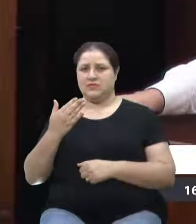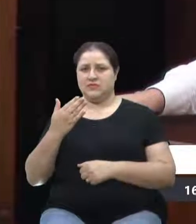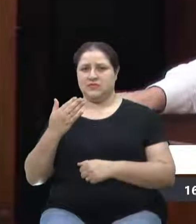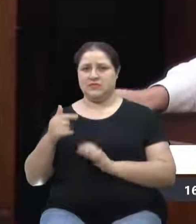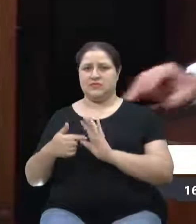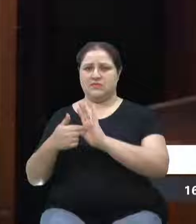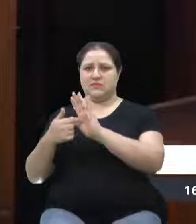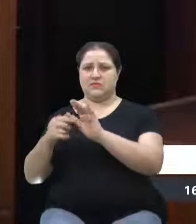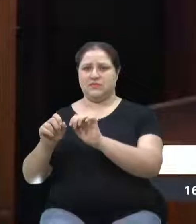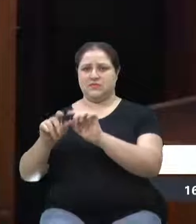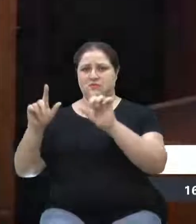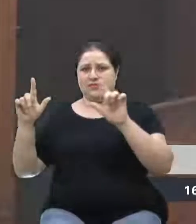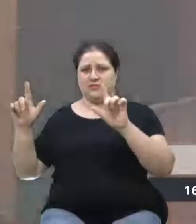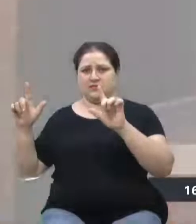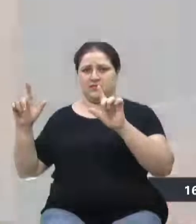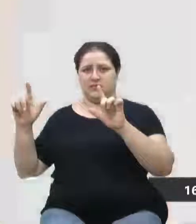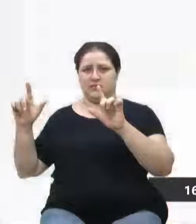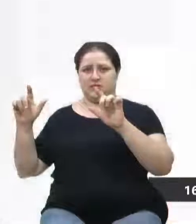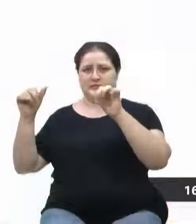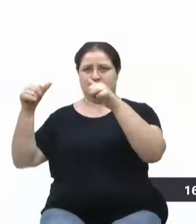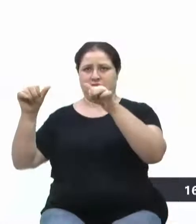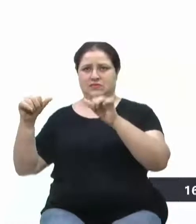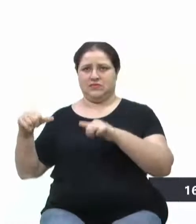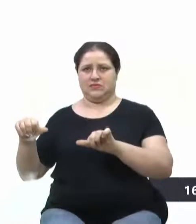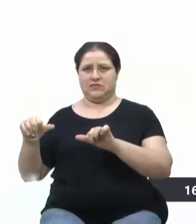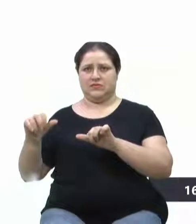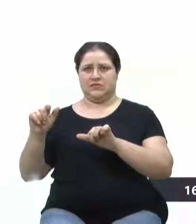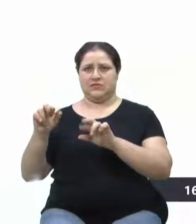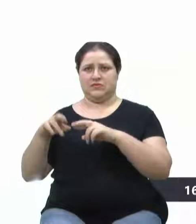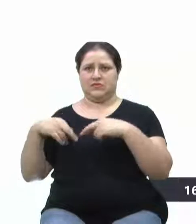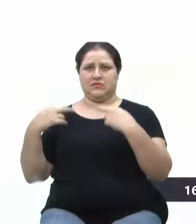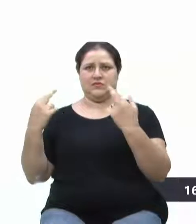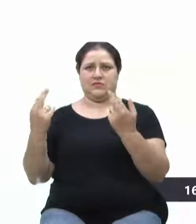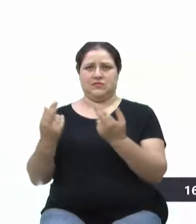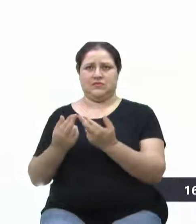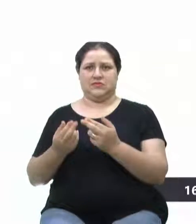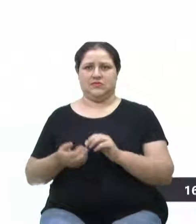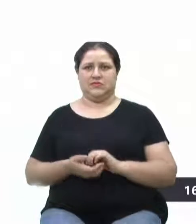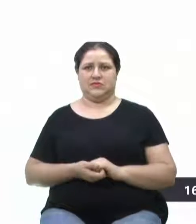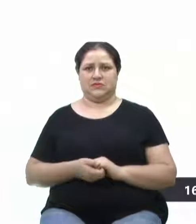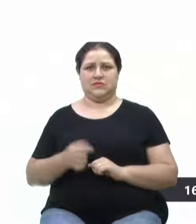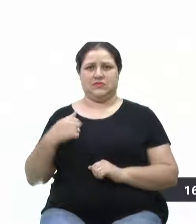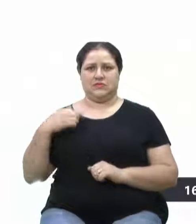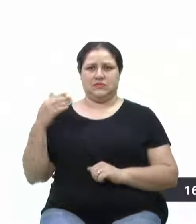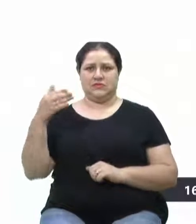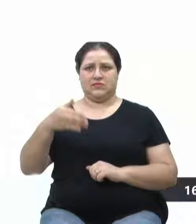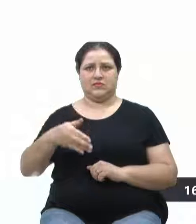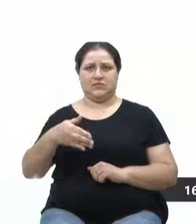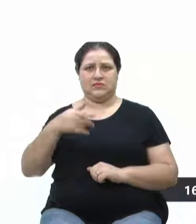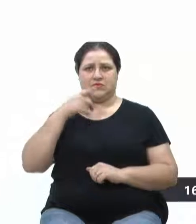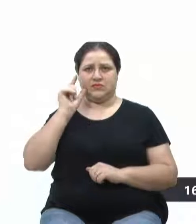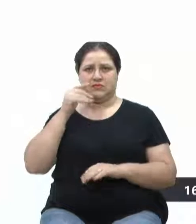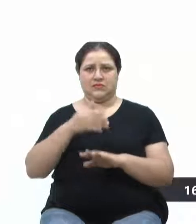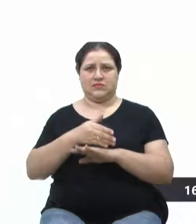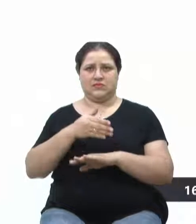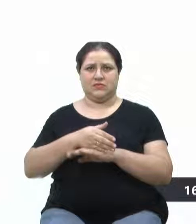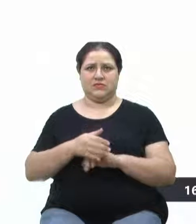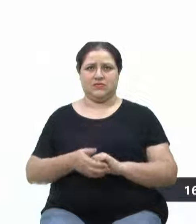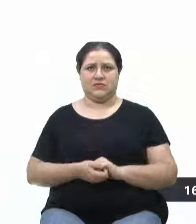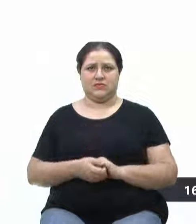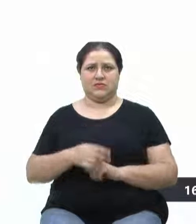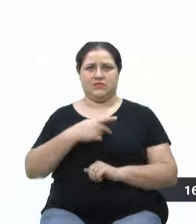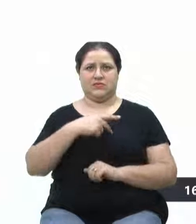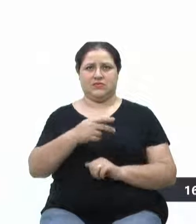o cardizinho de uma reunião que estive presente ontem, como